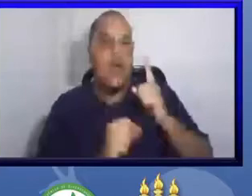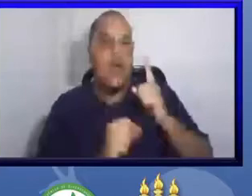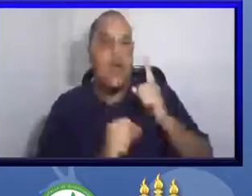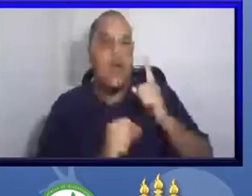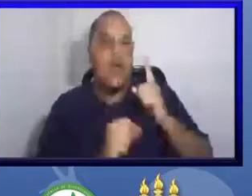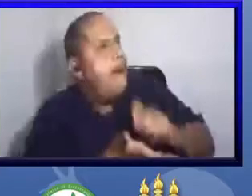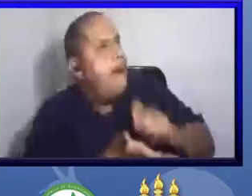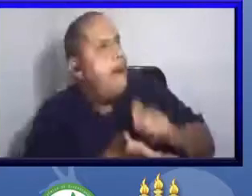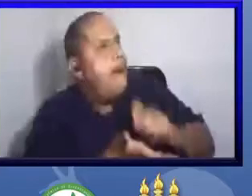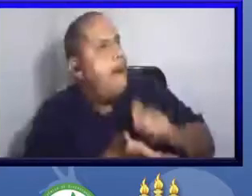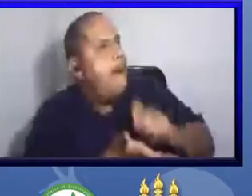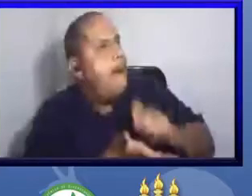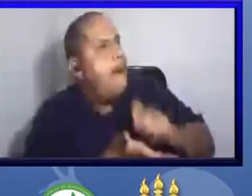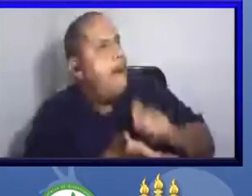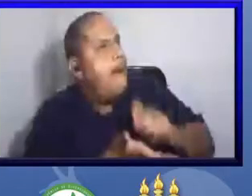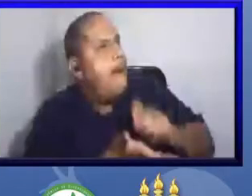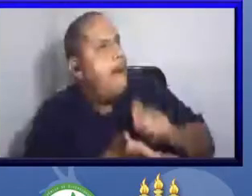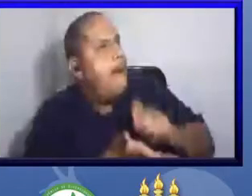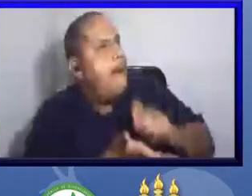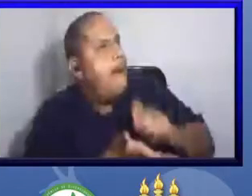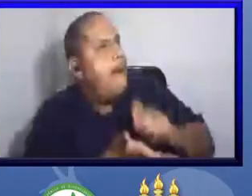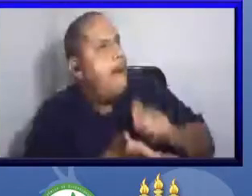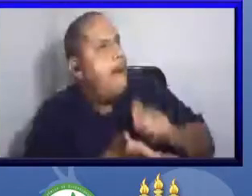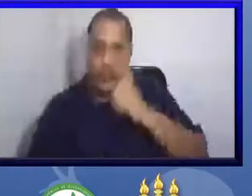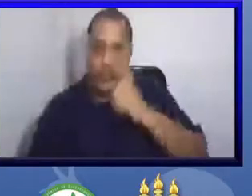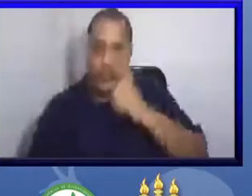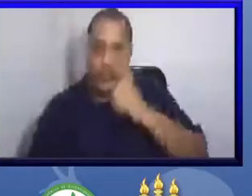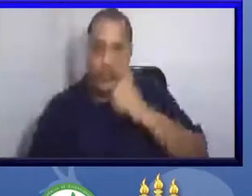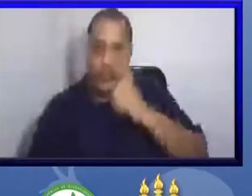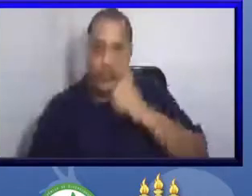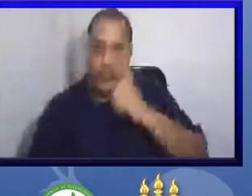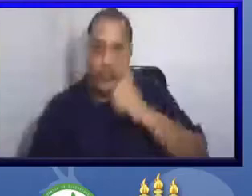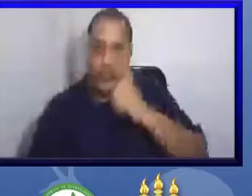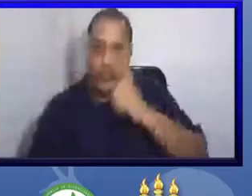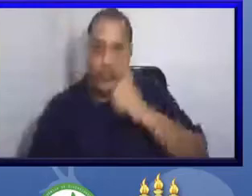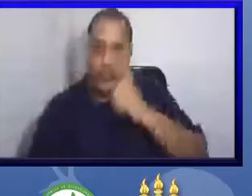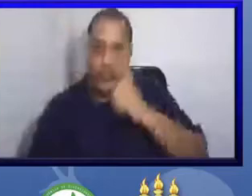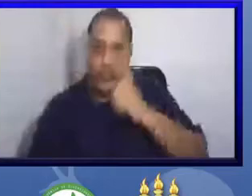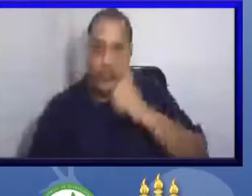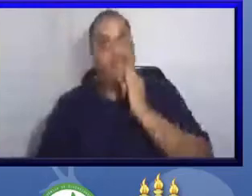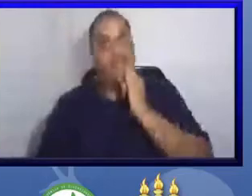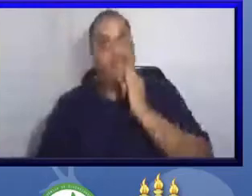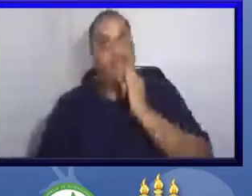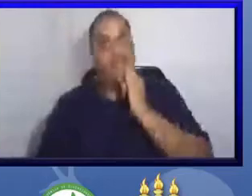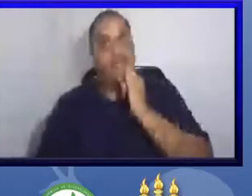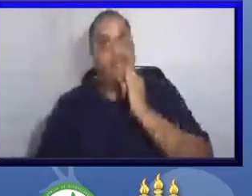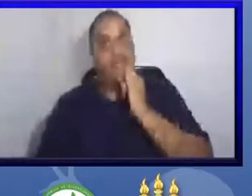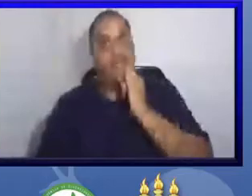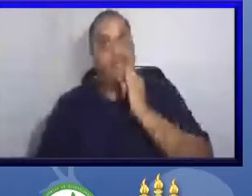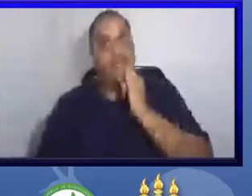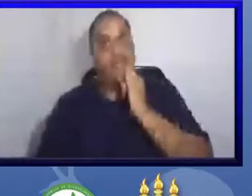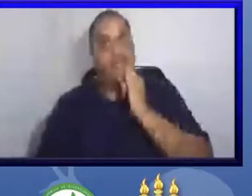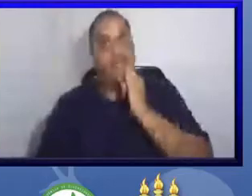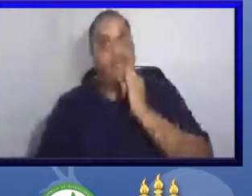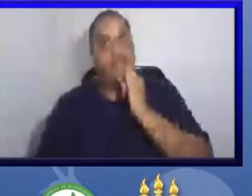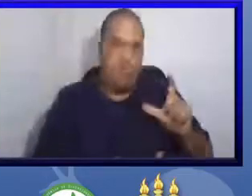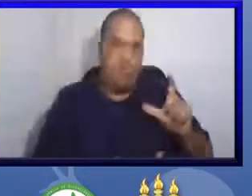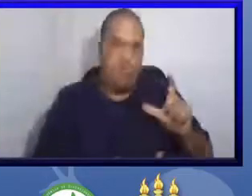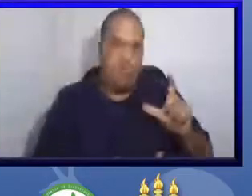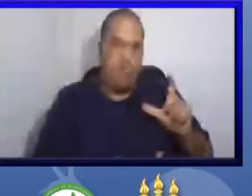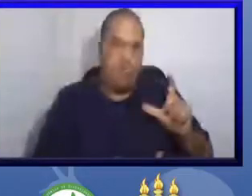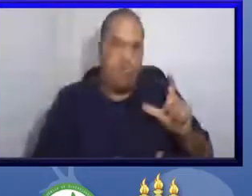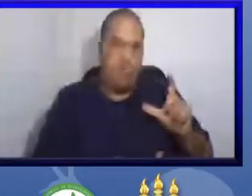ele chega e, por exemplo, nesse caso, ele fotografa o espécime na